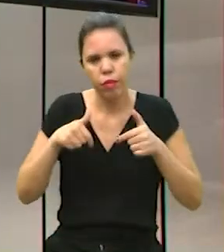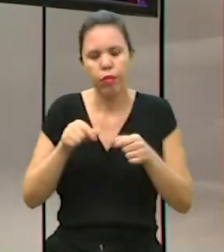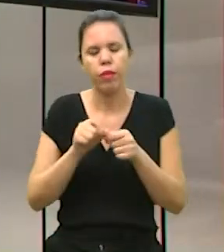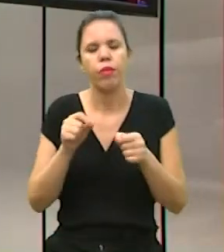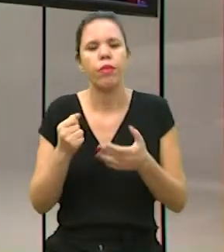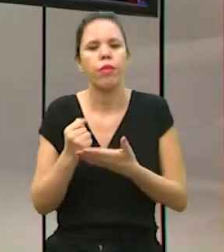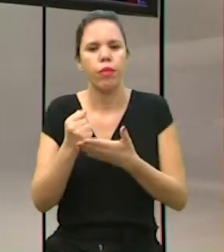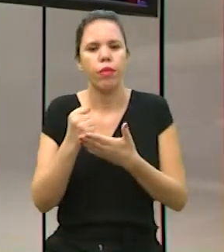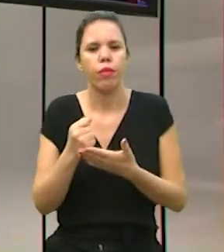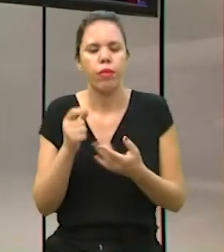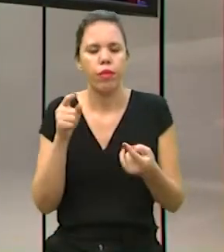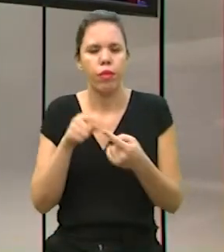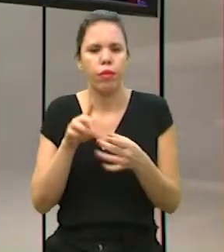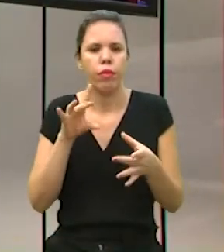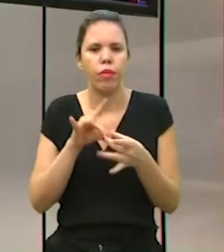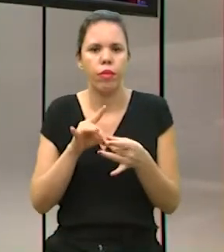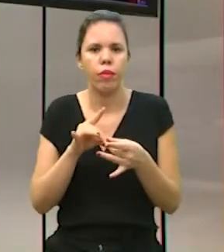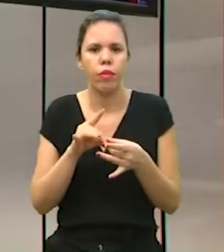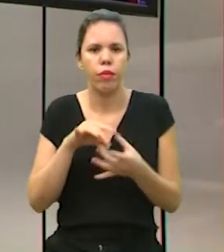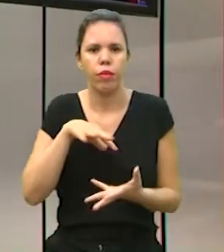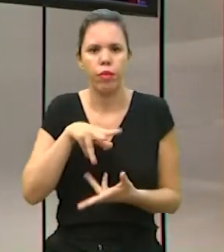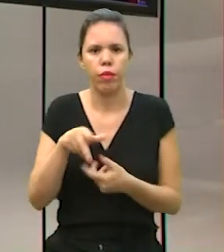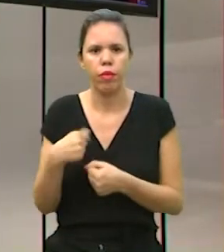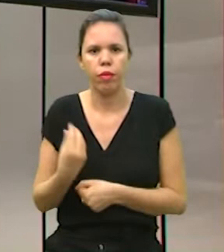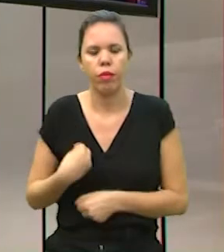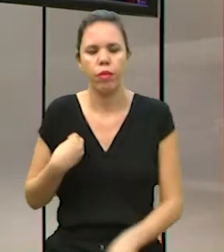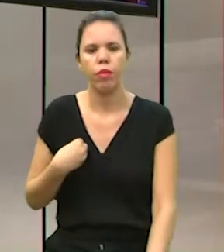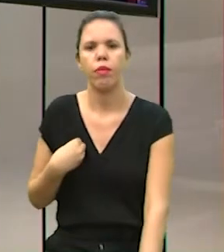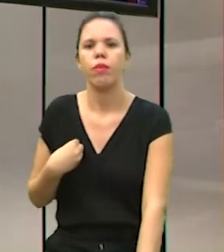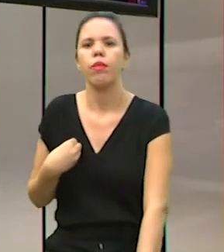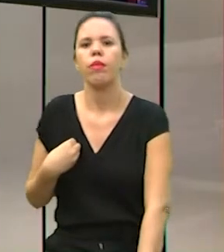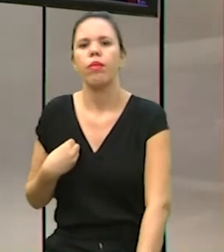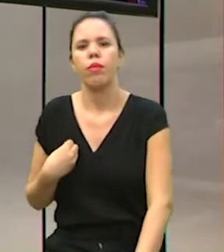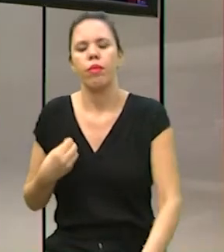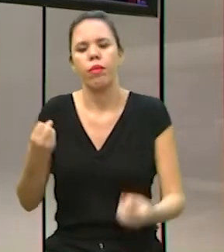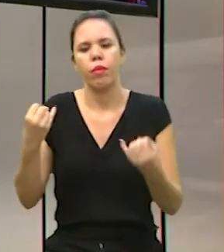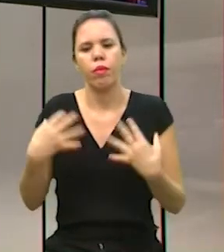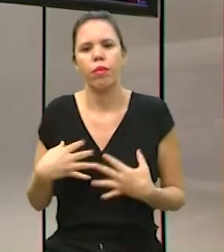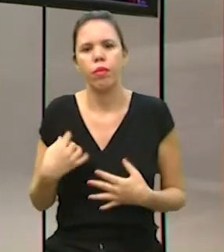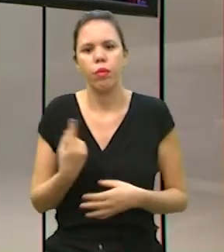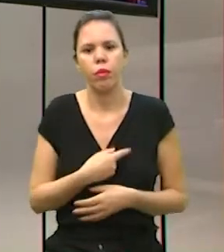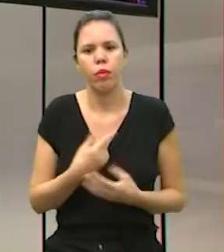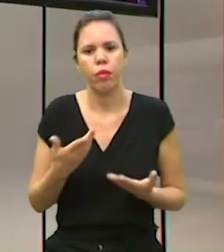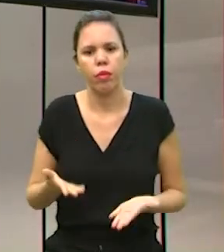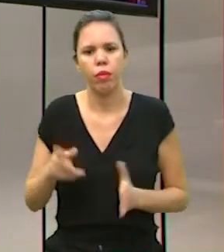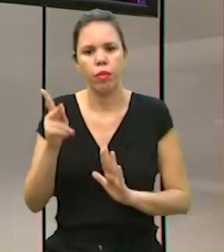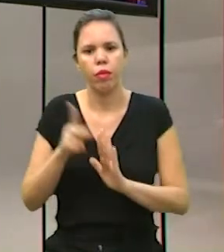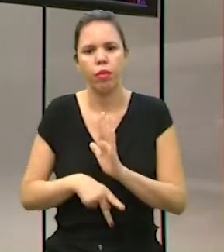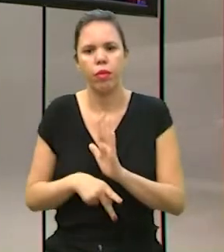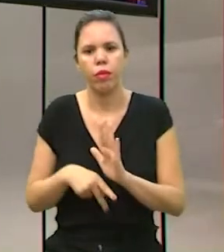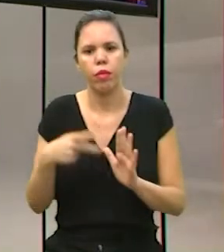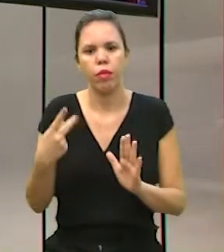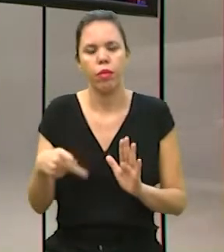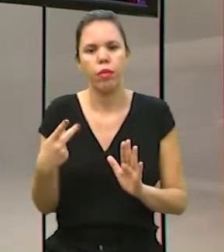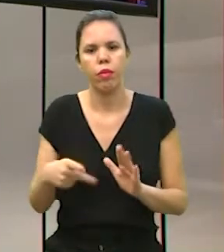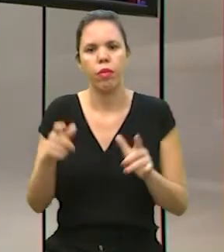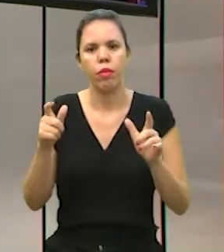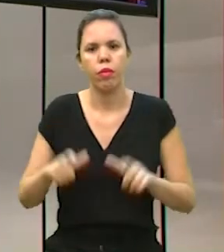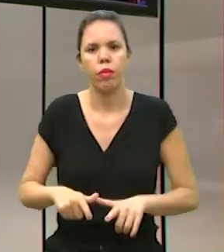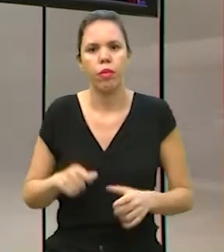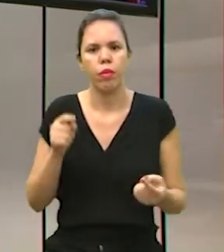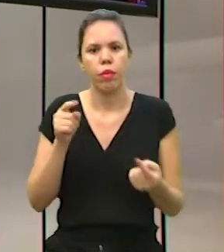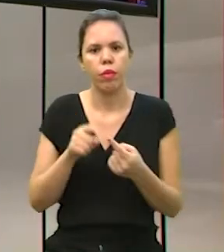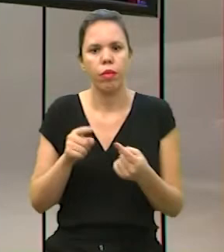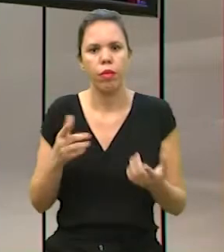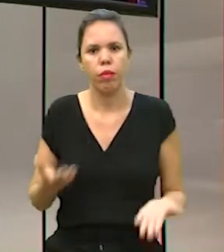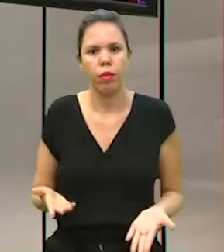ação delas está integrada com o planeta em que a gente vive. Explica um pouquinho para a gente sobre esse projeto seu e onde